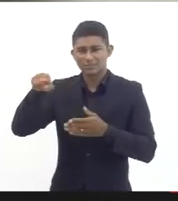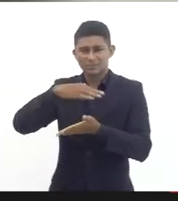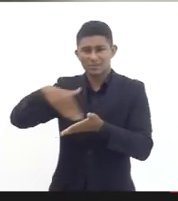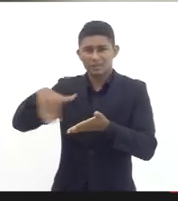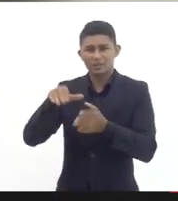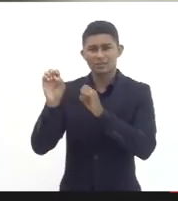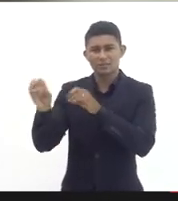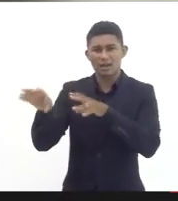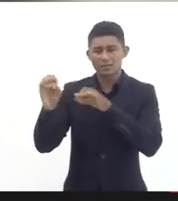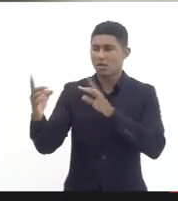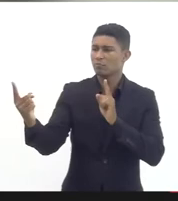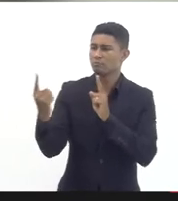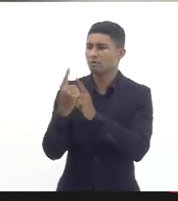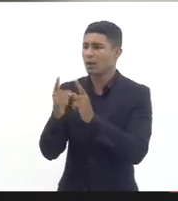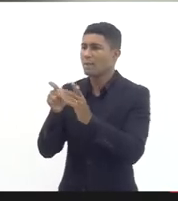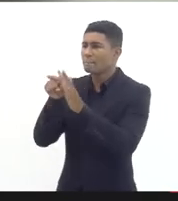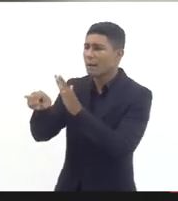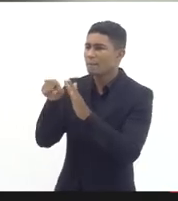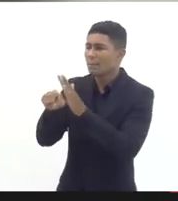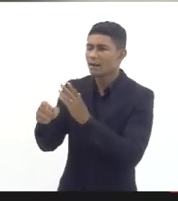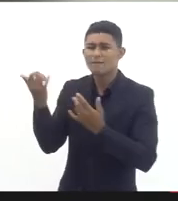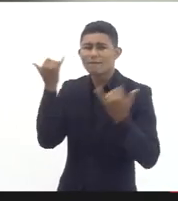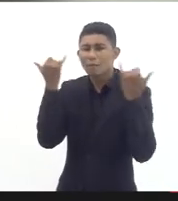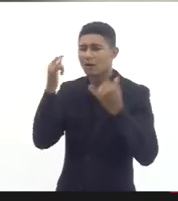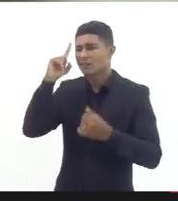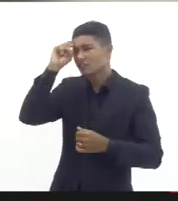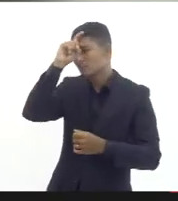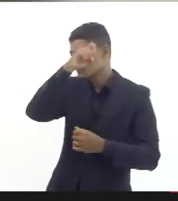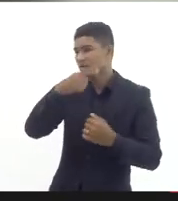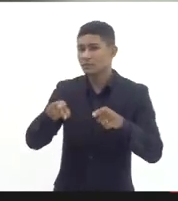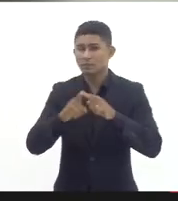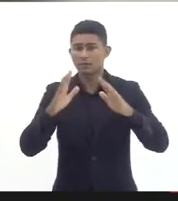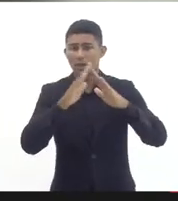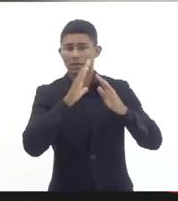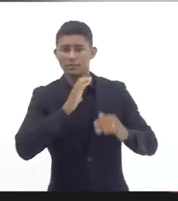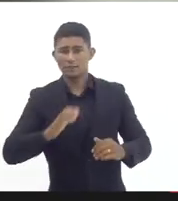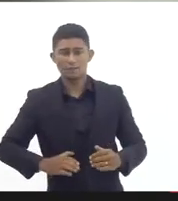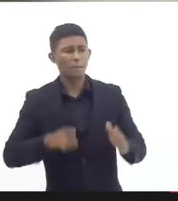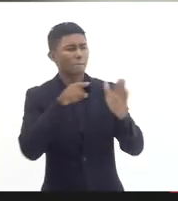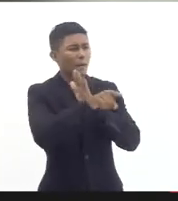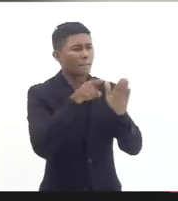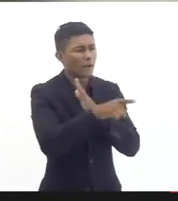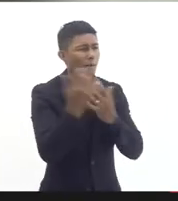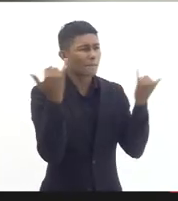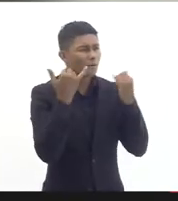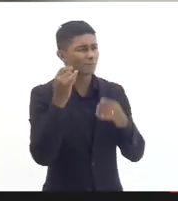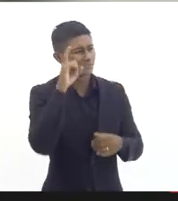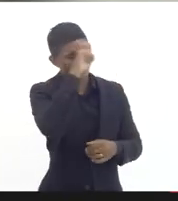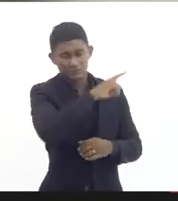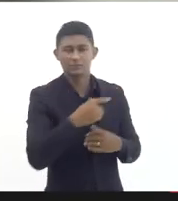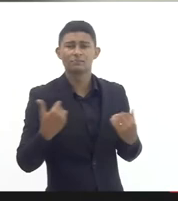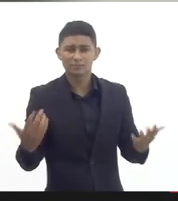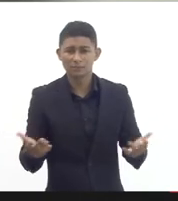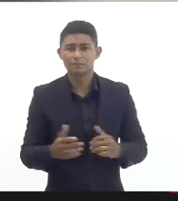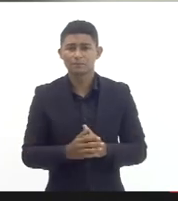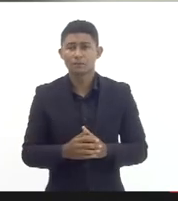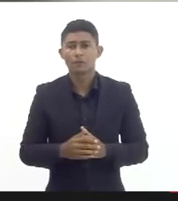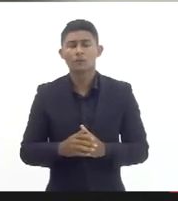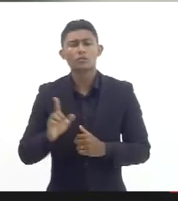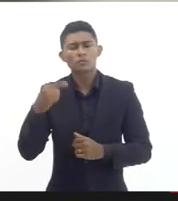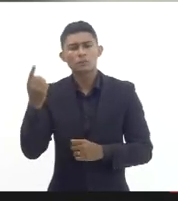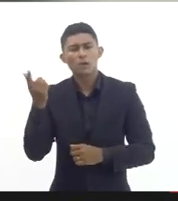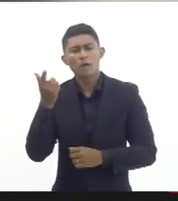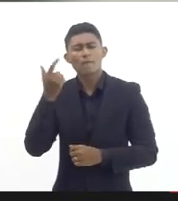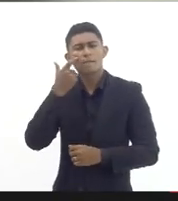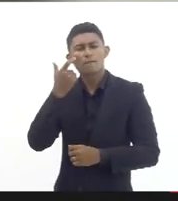e a Casa Civil pelas informações que nos foram prestadas os ofícios foram respondidos nós conseguimos perceber